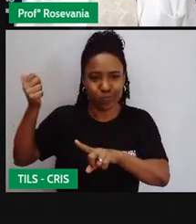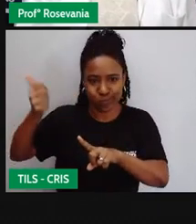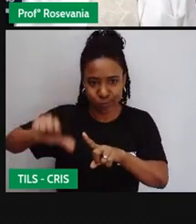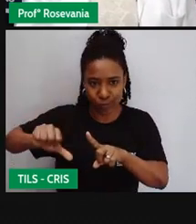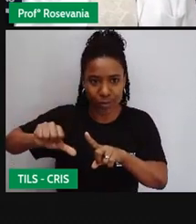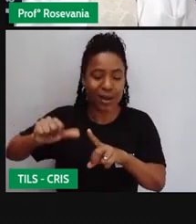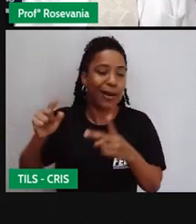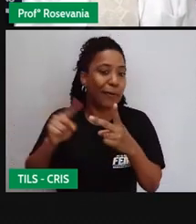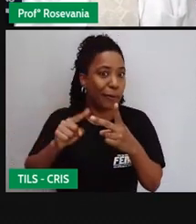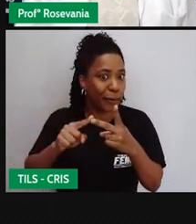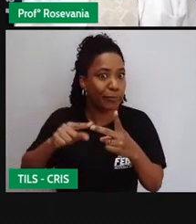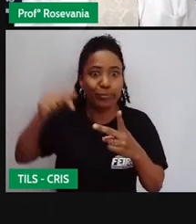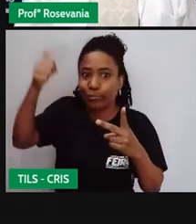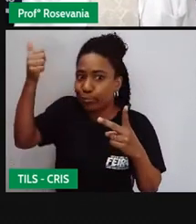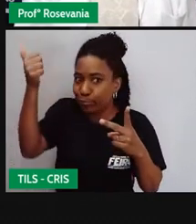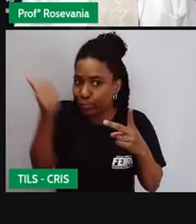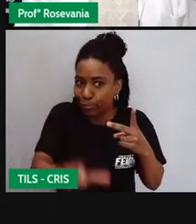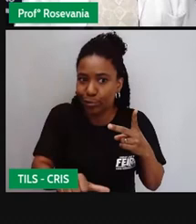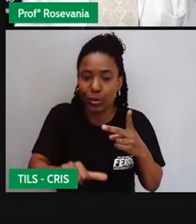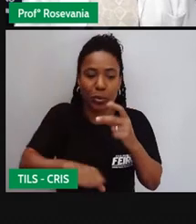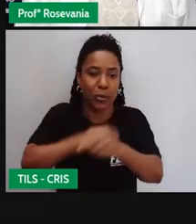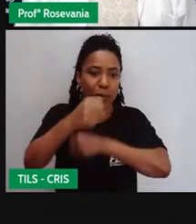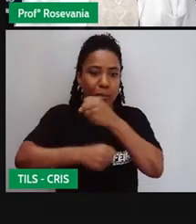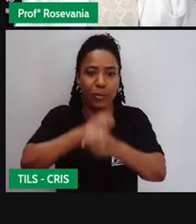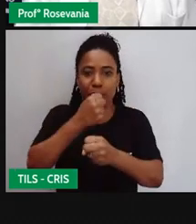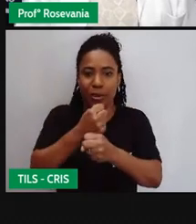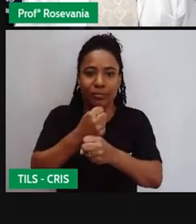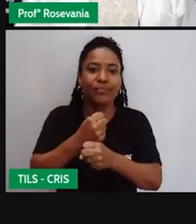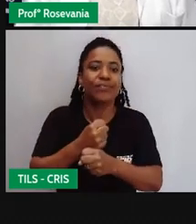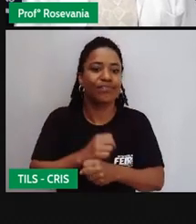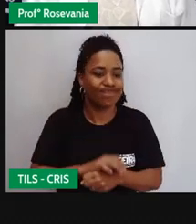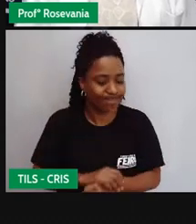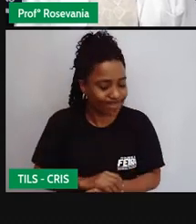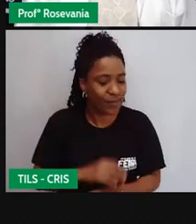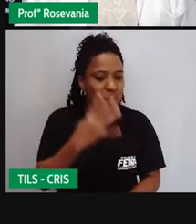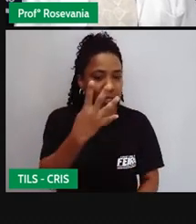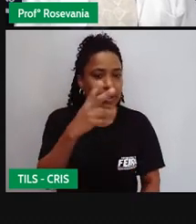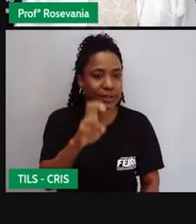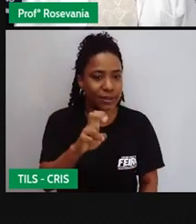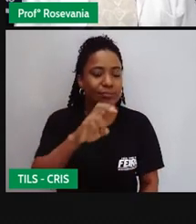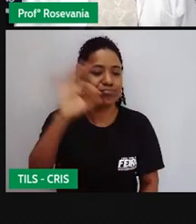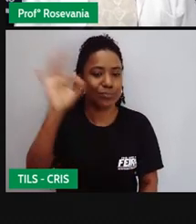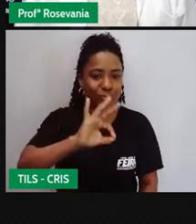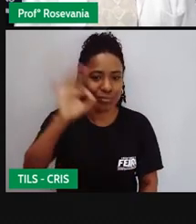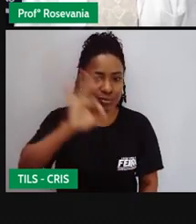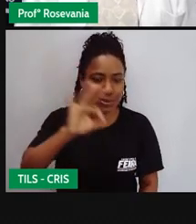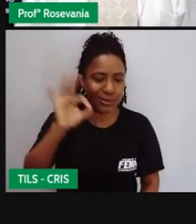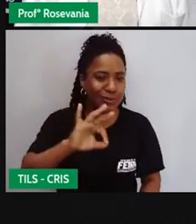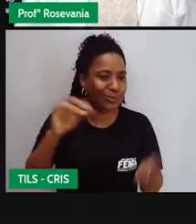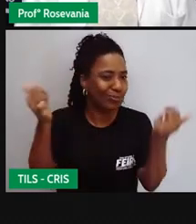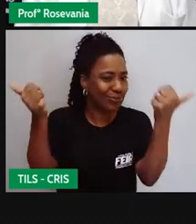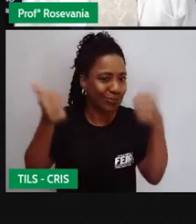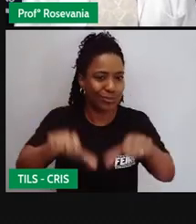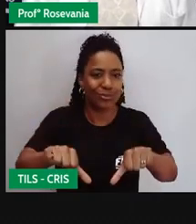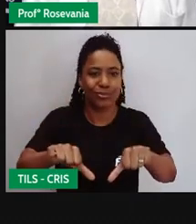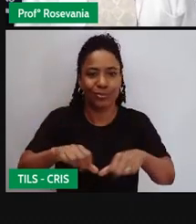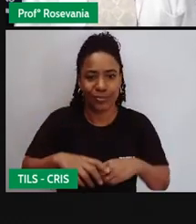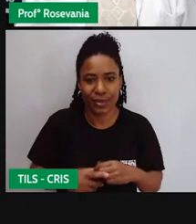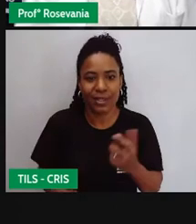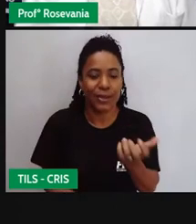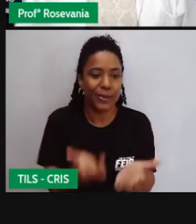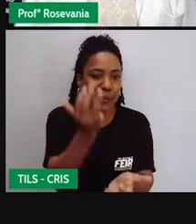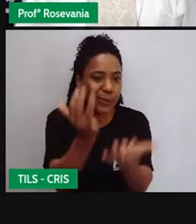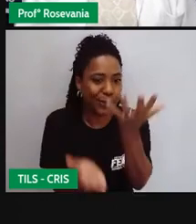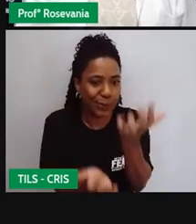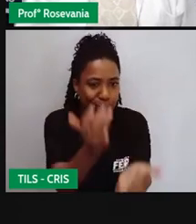aumentar quase que 50% isso, 45% desse aumento do desmatamento aí, sem falar nas queimadas,